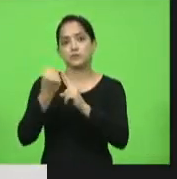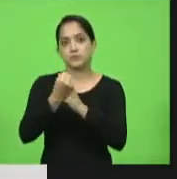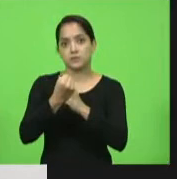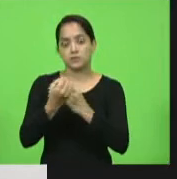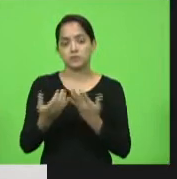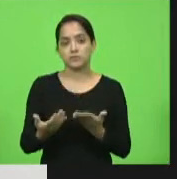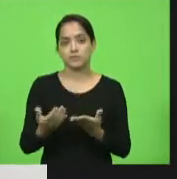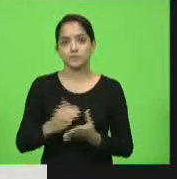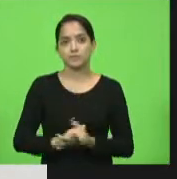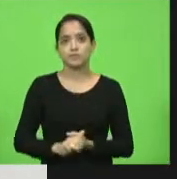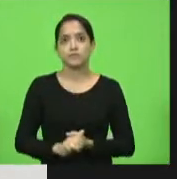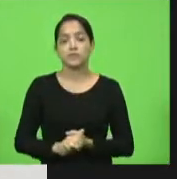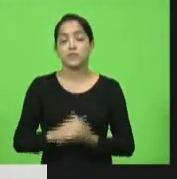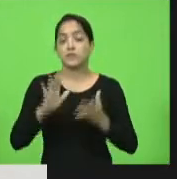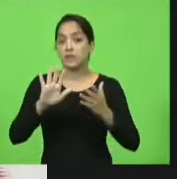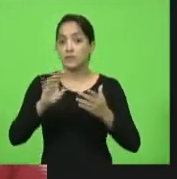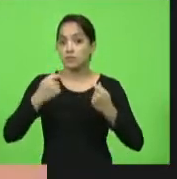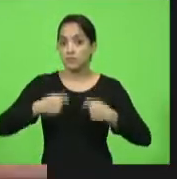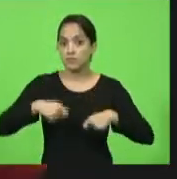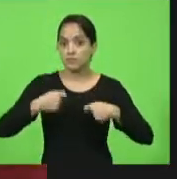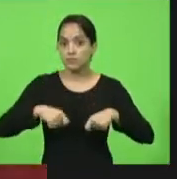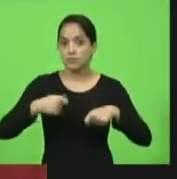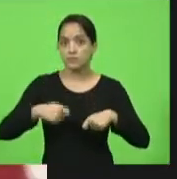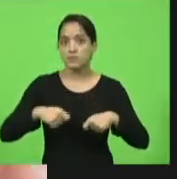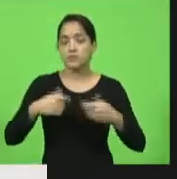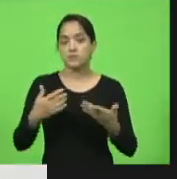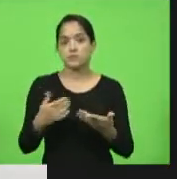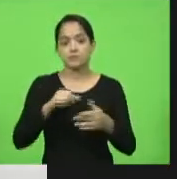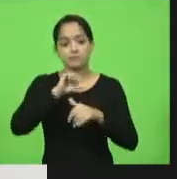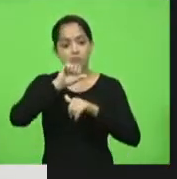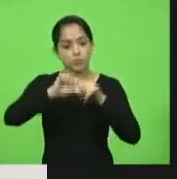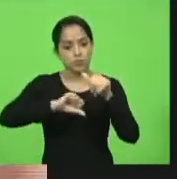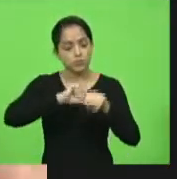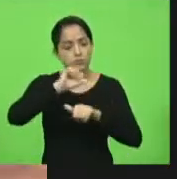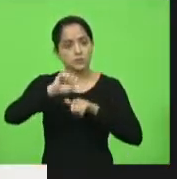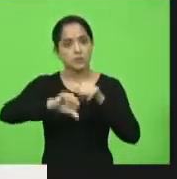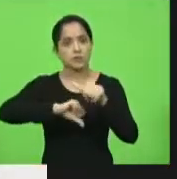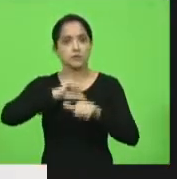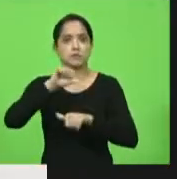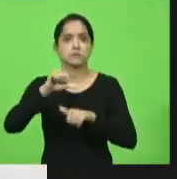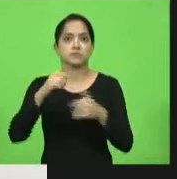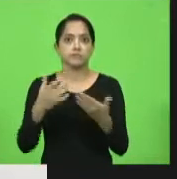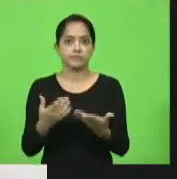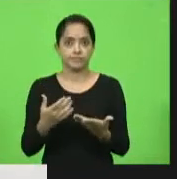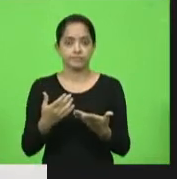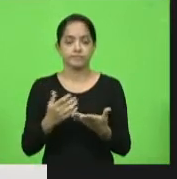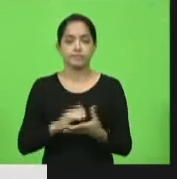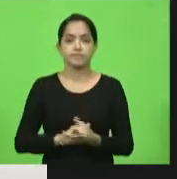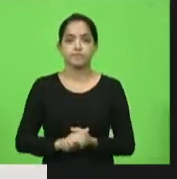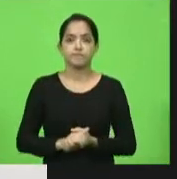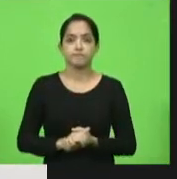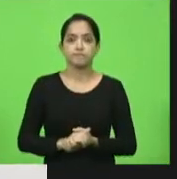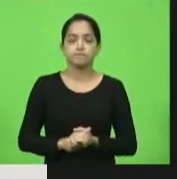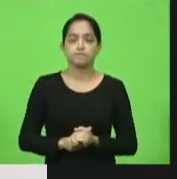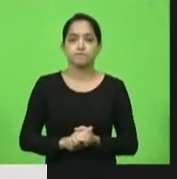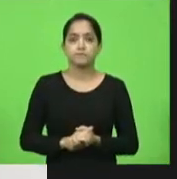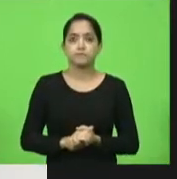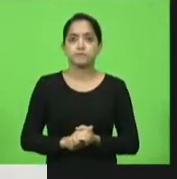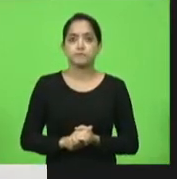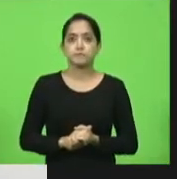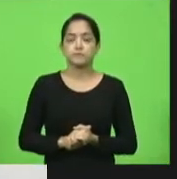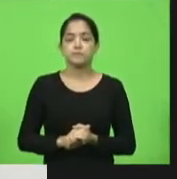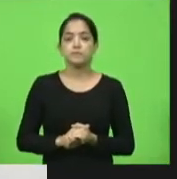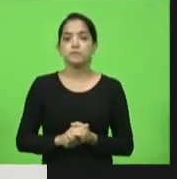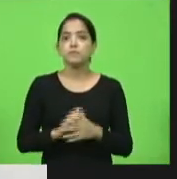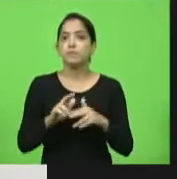é preciso reverter este contexto e esta situação. Por